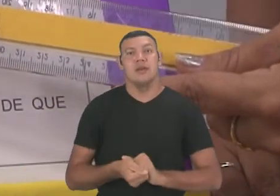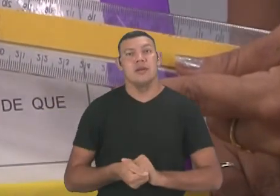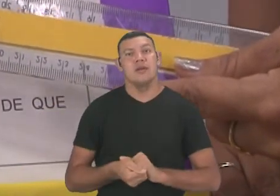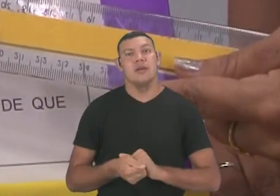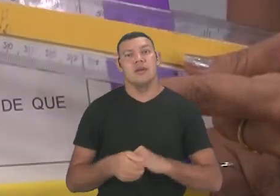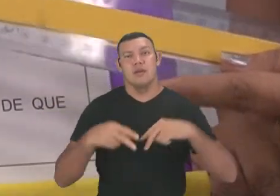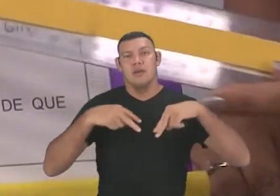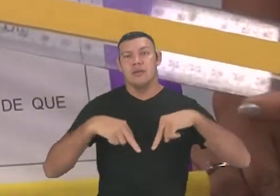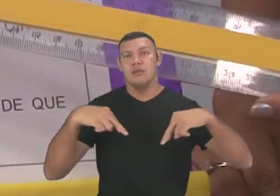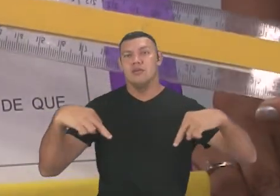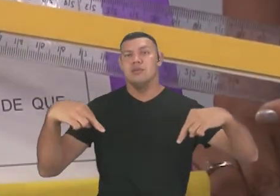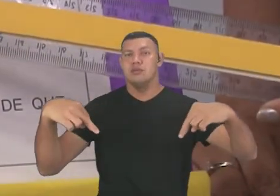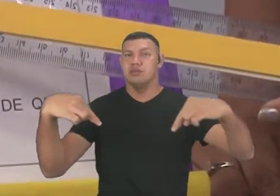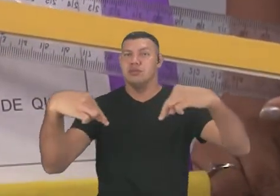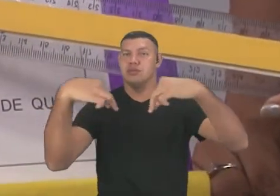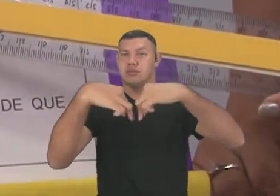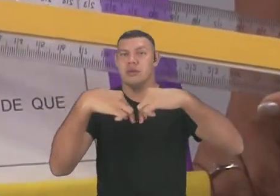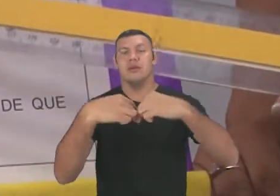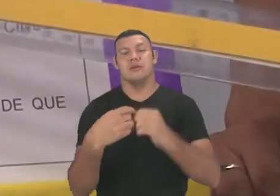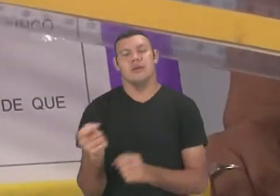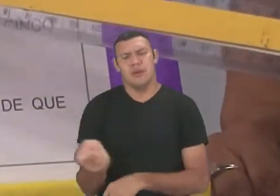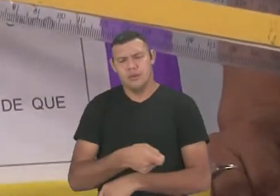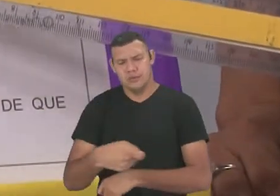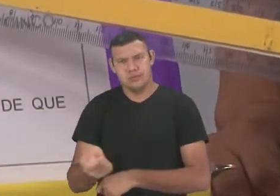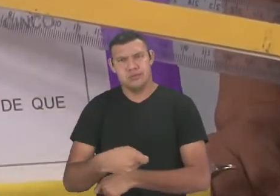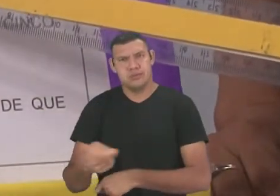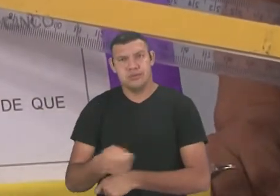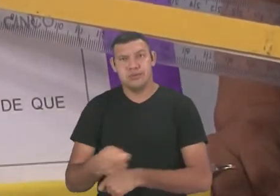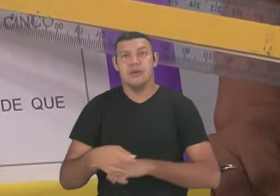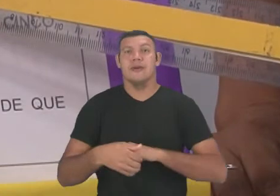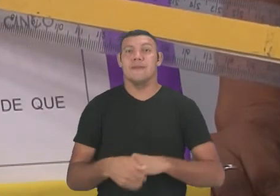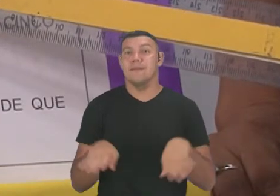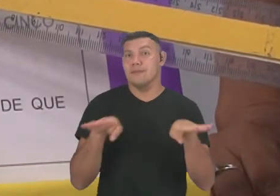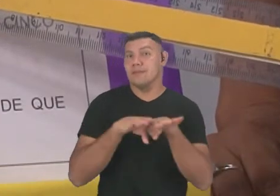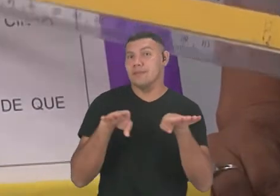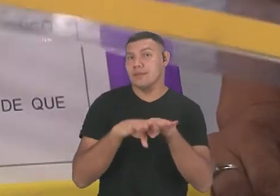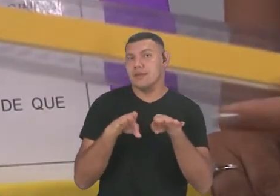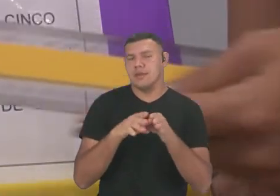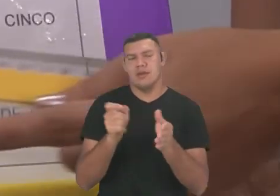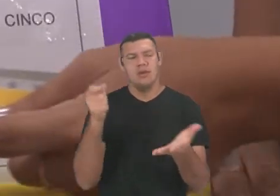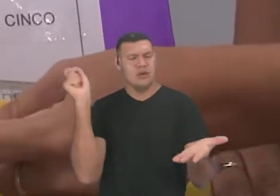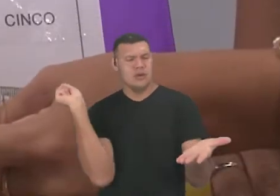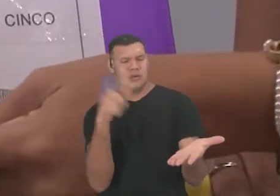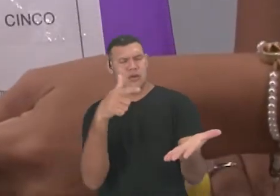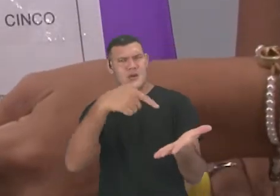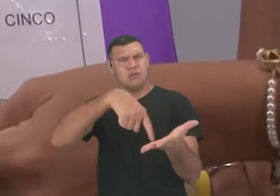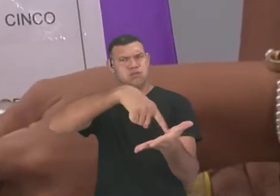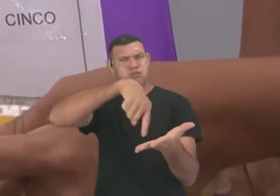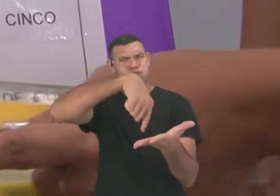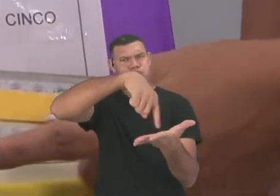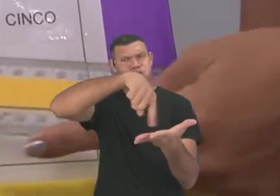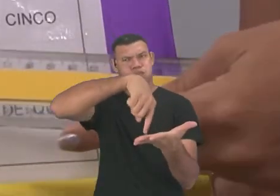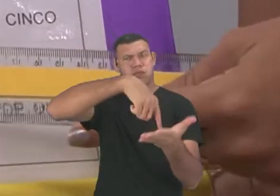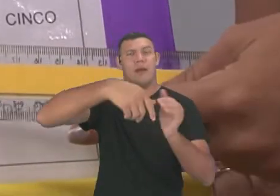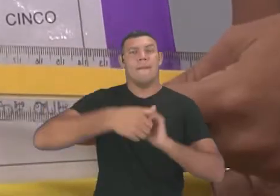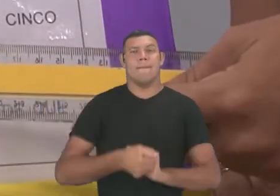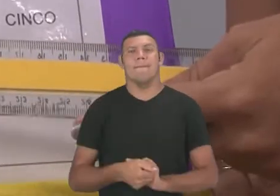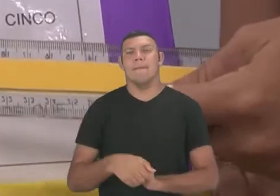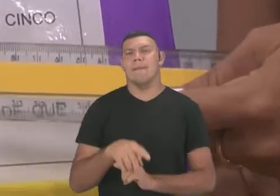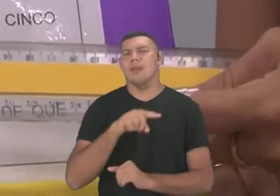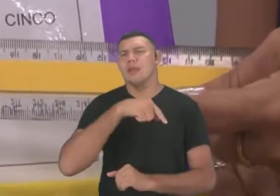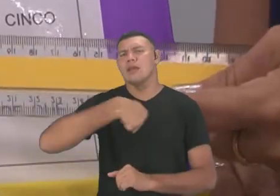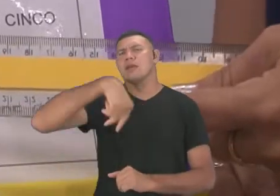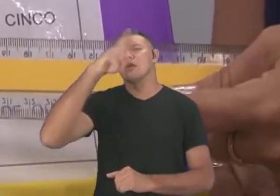é a brincadeira de roda. A cobrinha. E aqui, peão. Jogar peão. Quem já